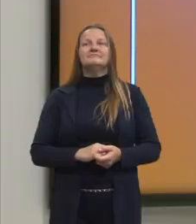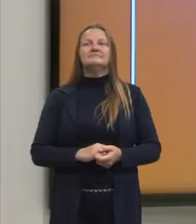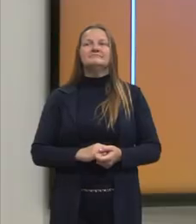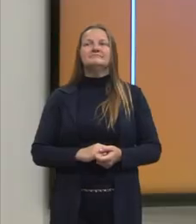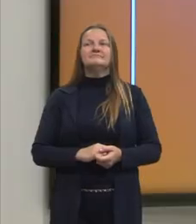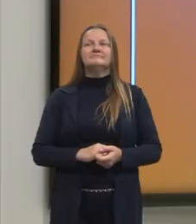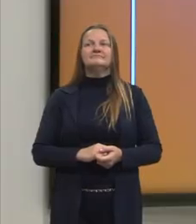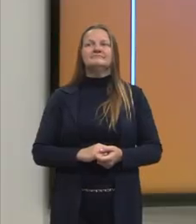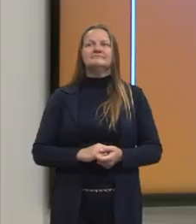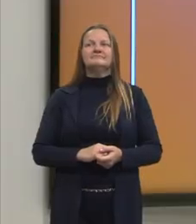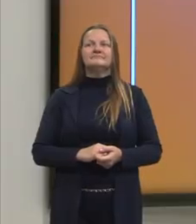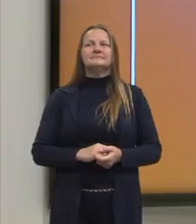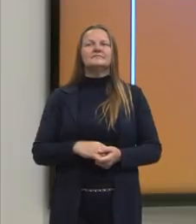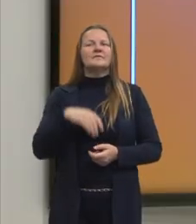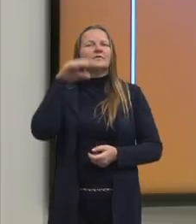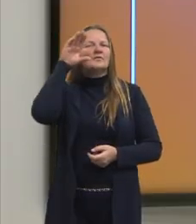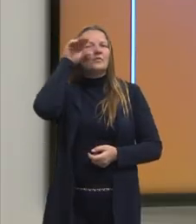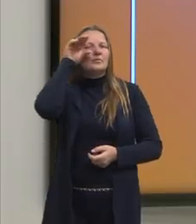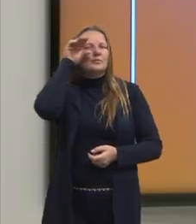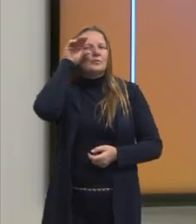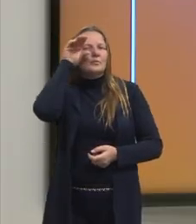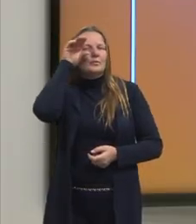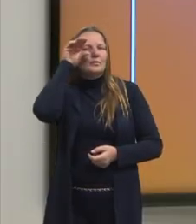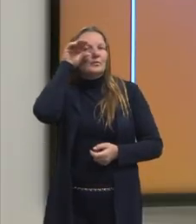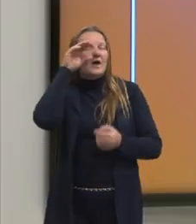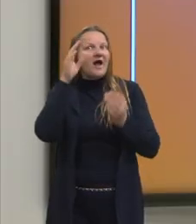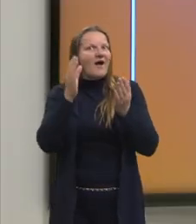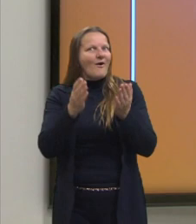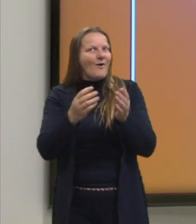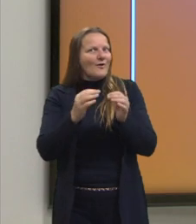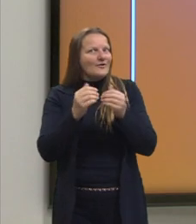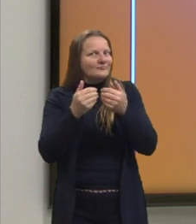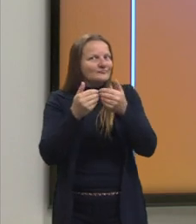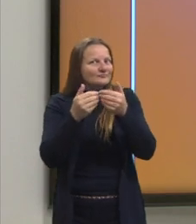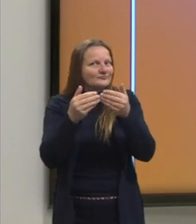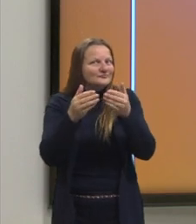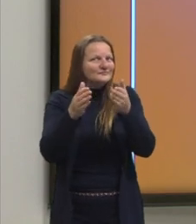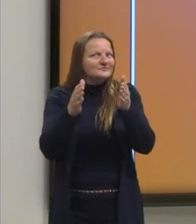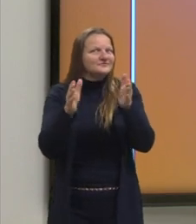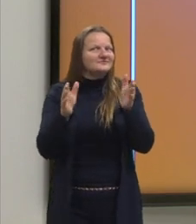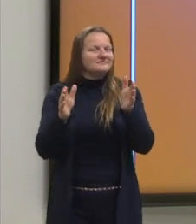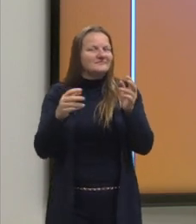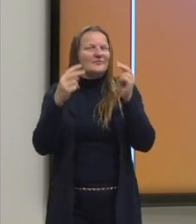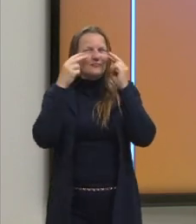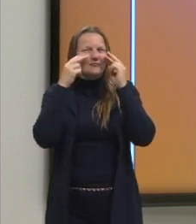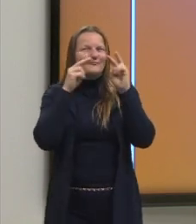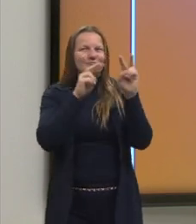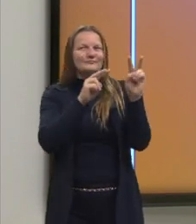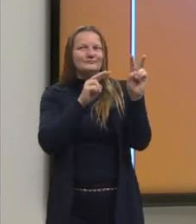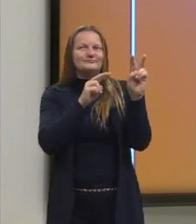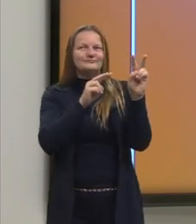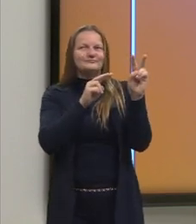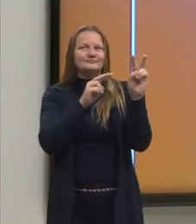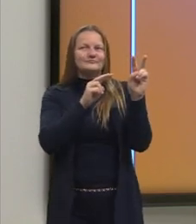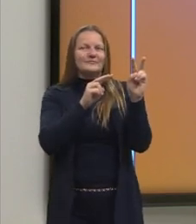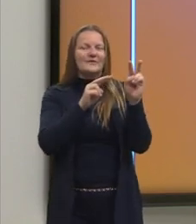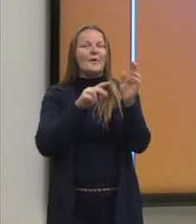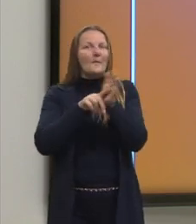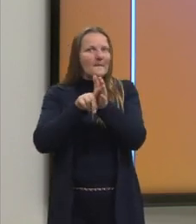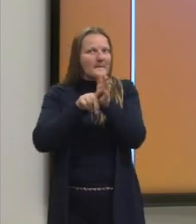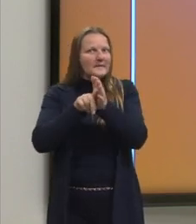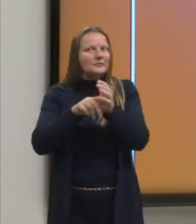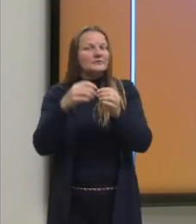né, o que a gente vai observar através de uma questão, tá? Vamos aí olhar uma questão